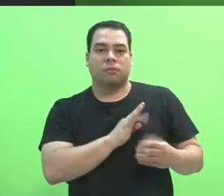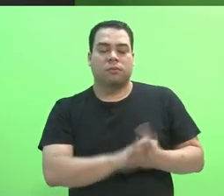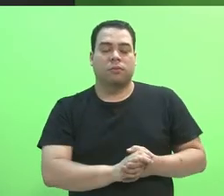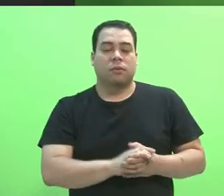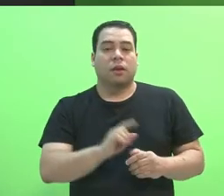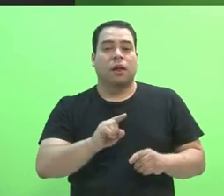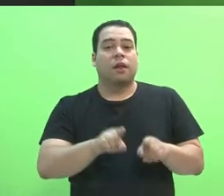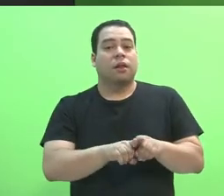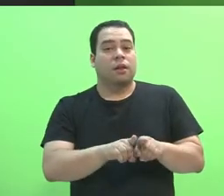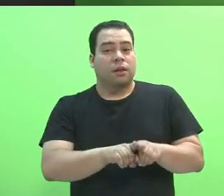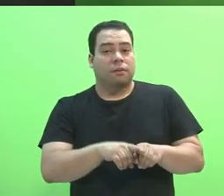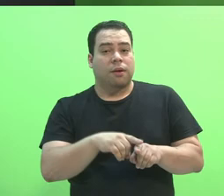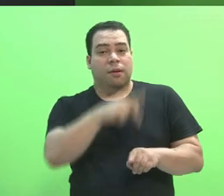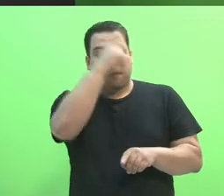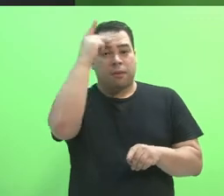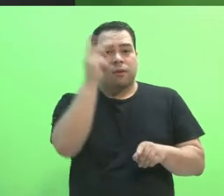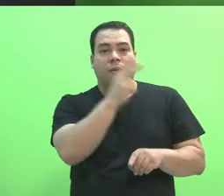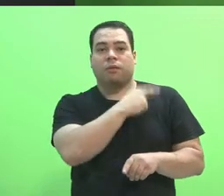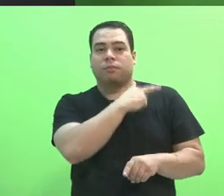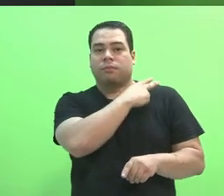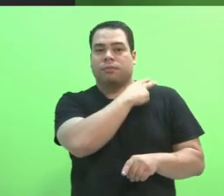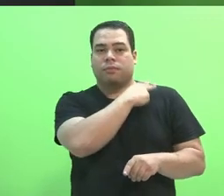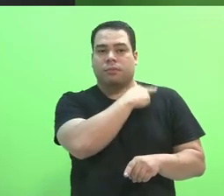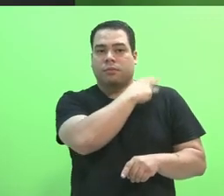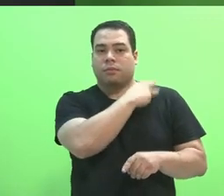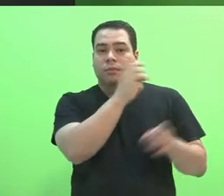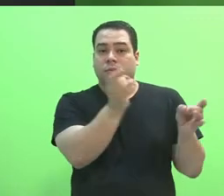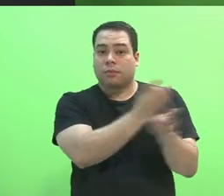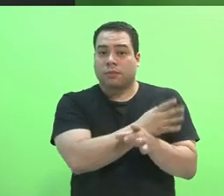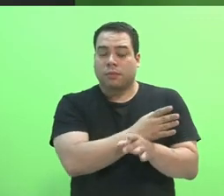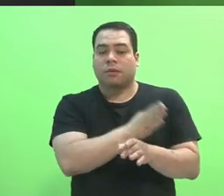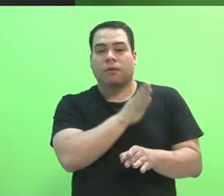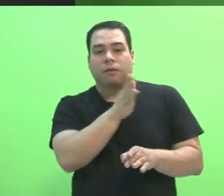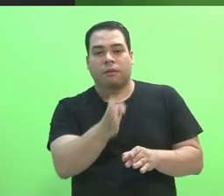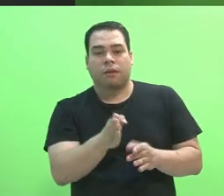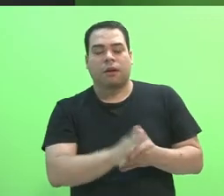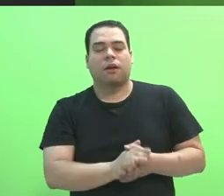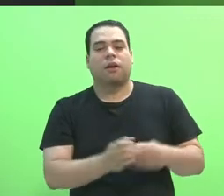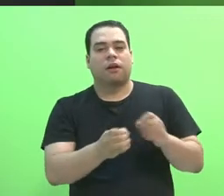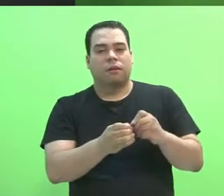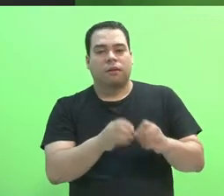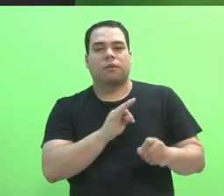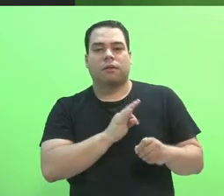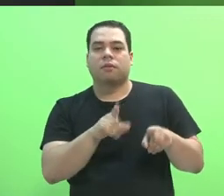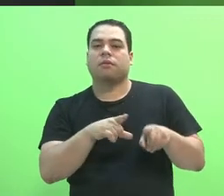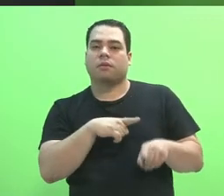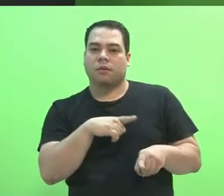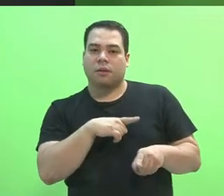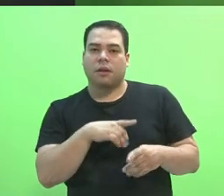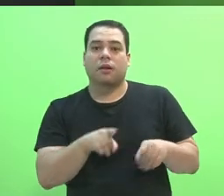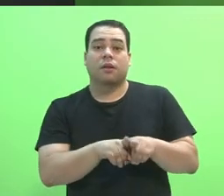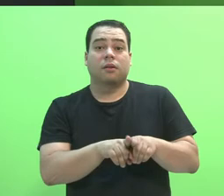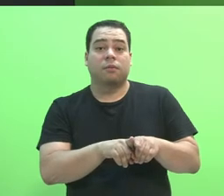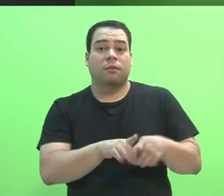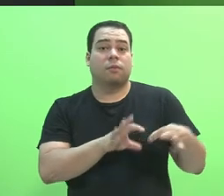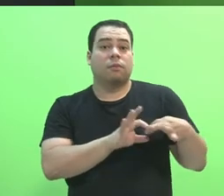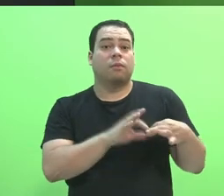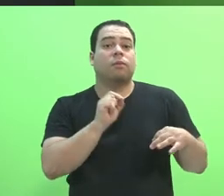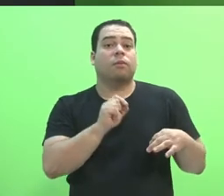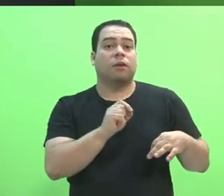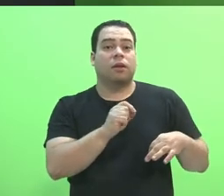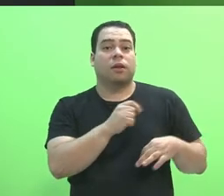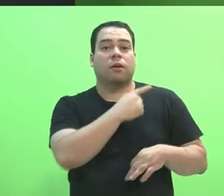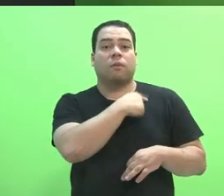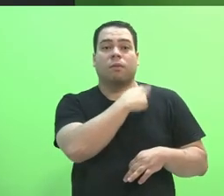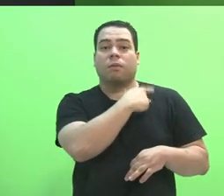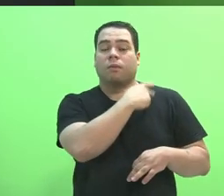concluíram o Ensino Médio. A modalidade integrada é oferecida a quem já tenha concluído o Ensino Fundamental